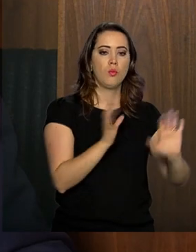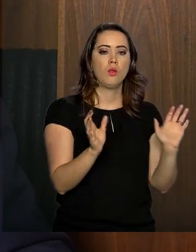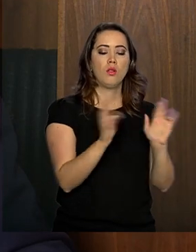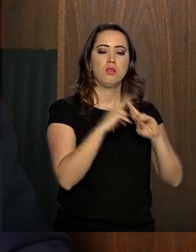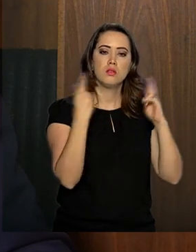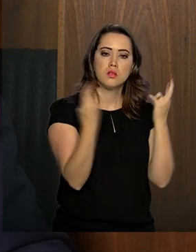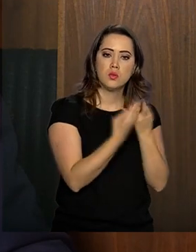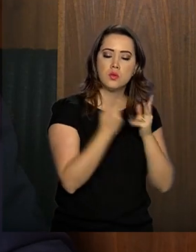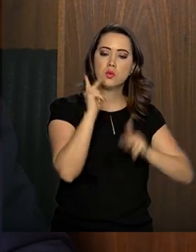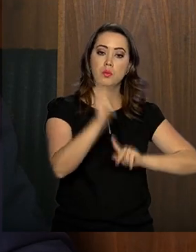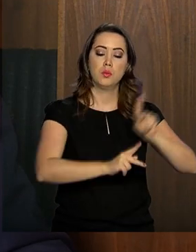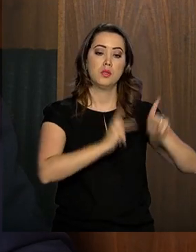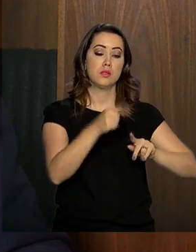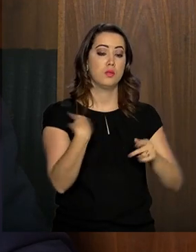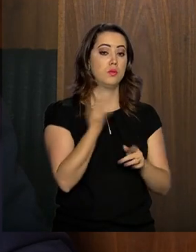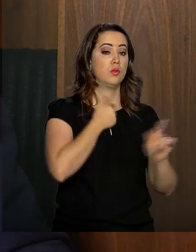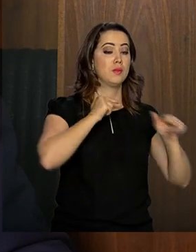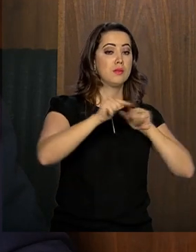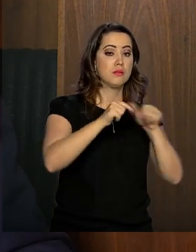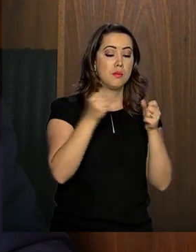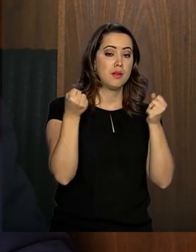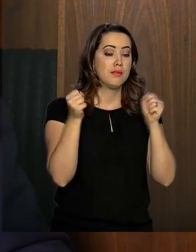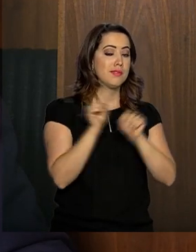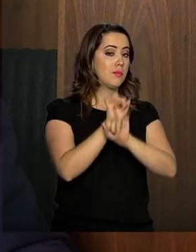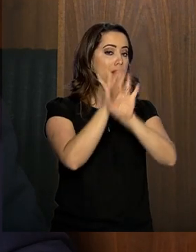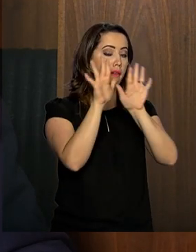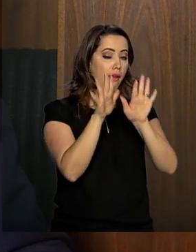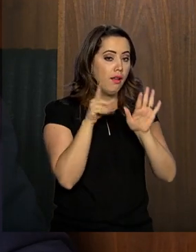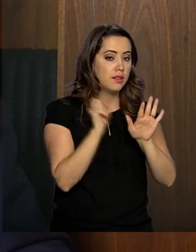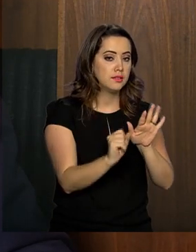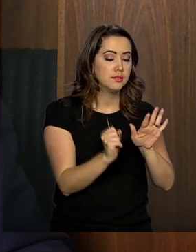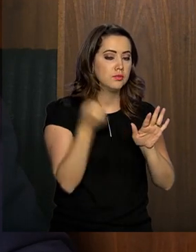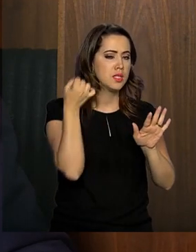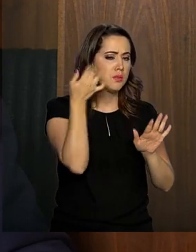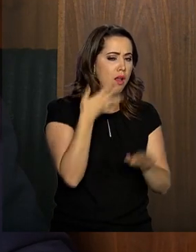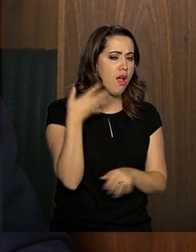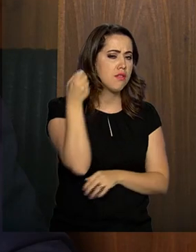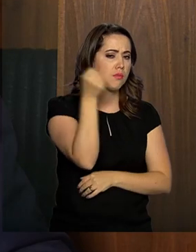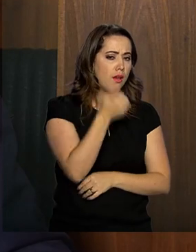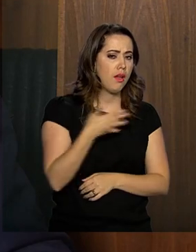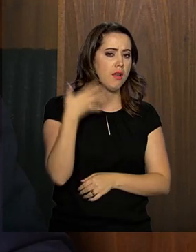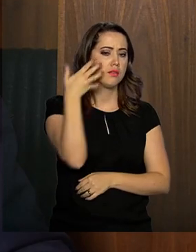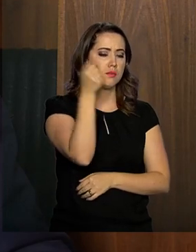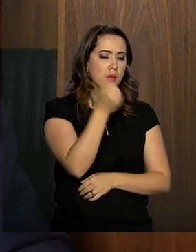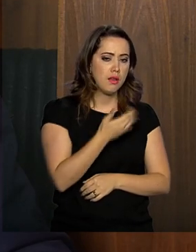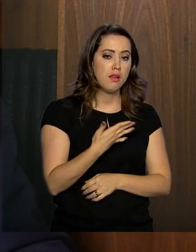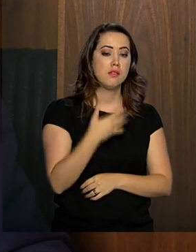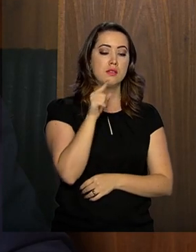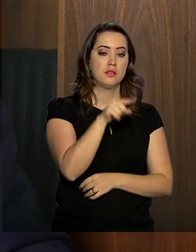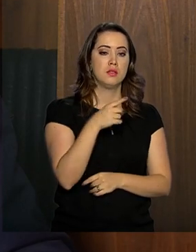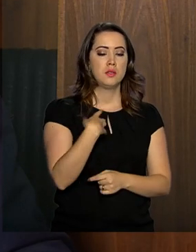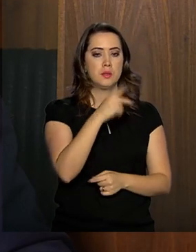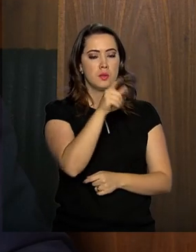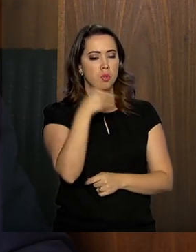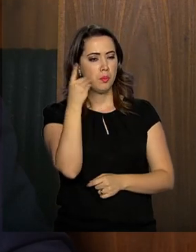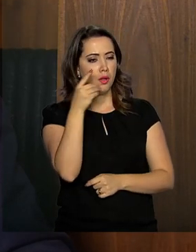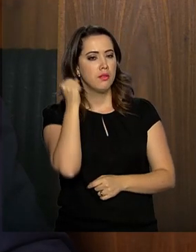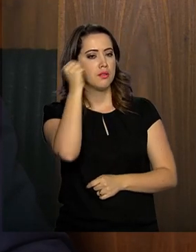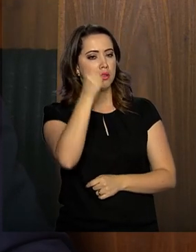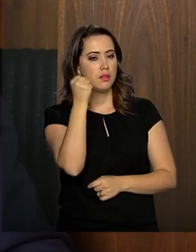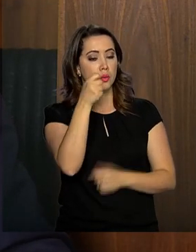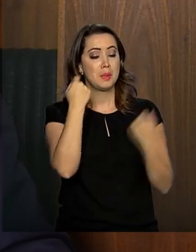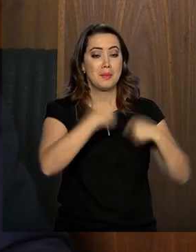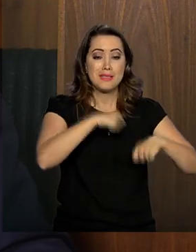públicas. Nosso papel vai ser esclarecer, vai ser tirar dúvidas, vai ser convencer os senhores parlamentares da necessidade de